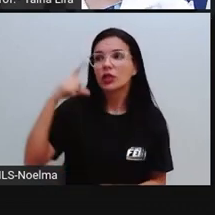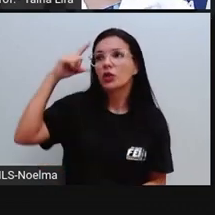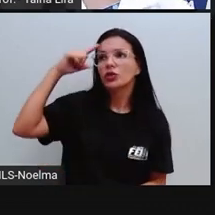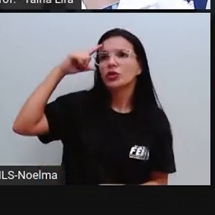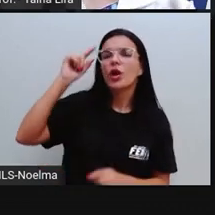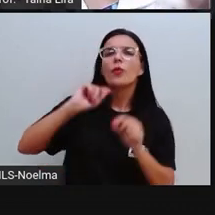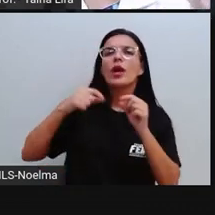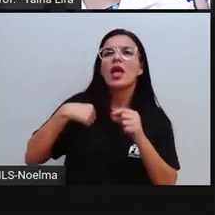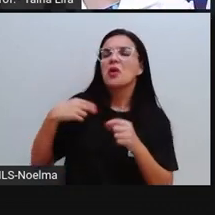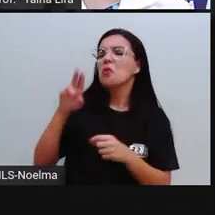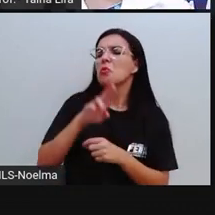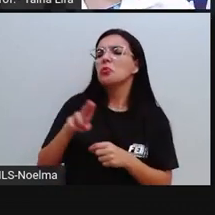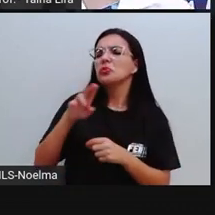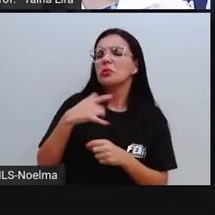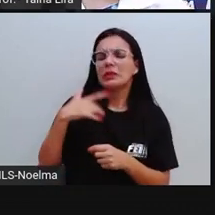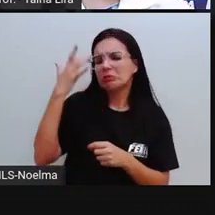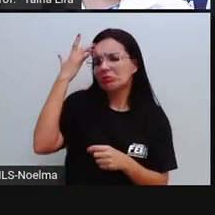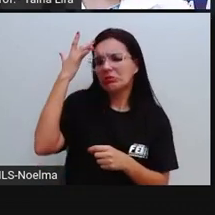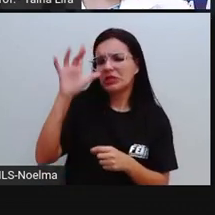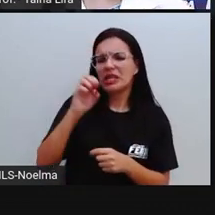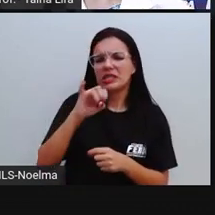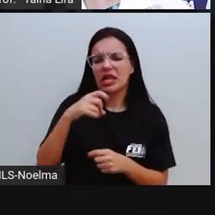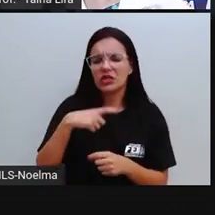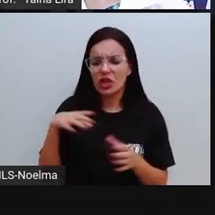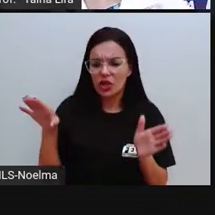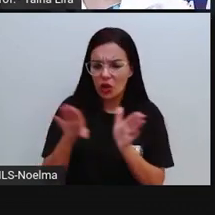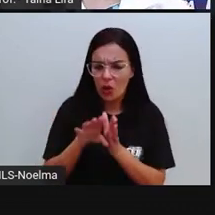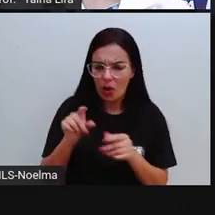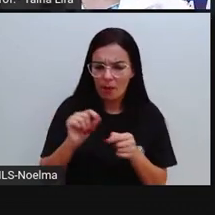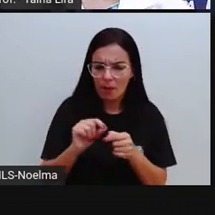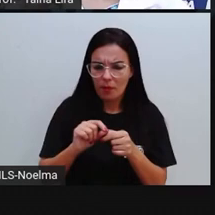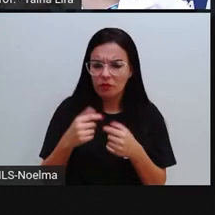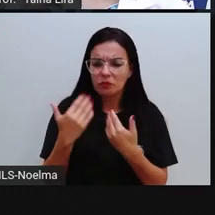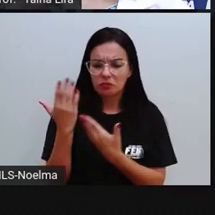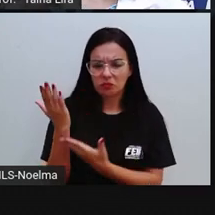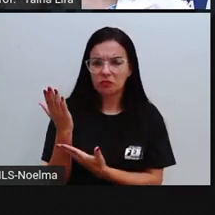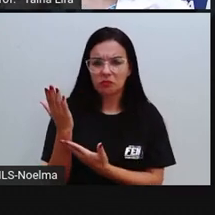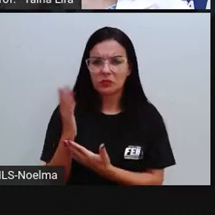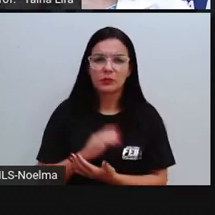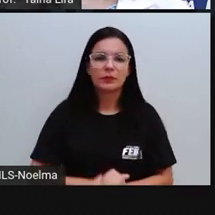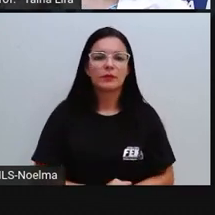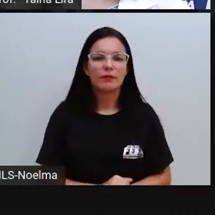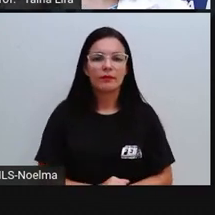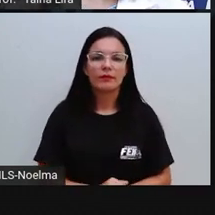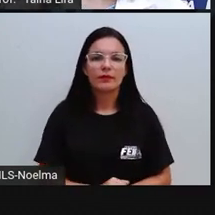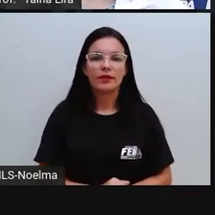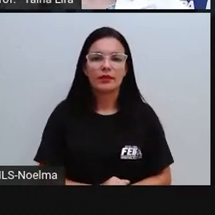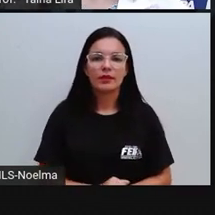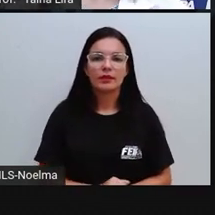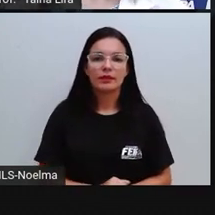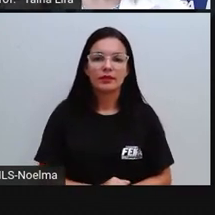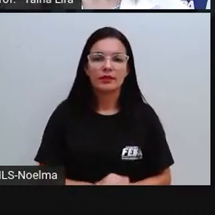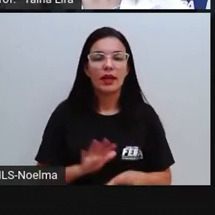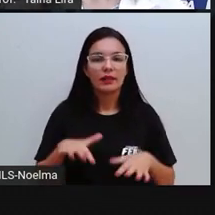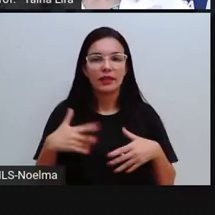que às vezes eu nem sei que veio aí do extrativismo? Então, vamos começar aí falando do mineral.